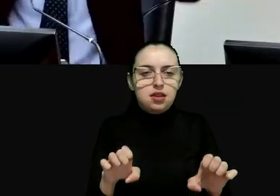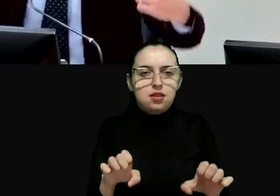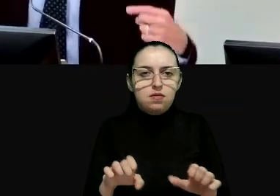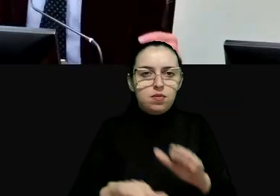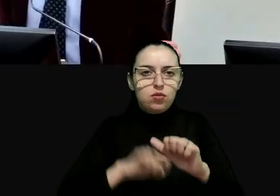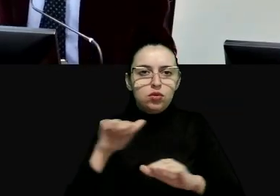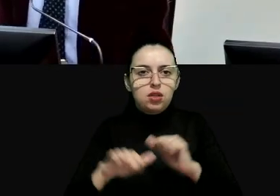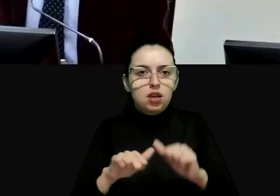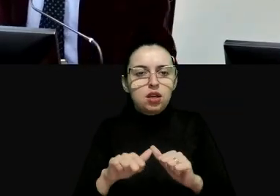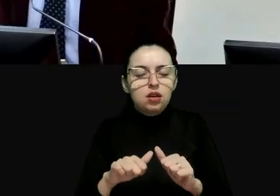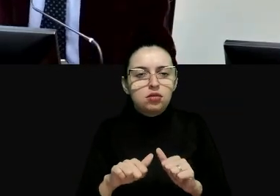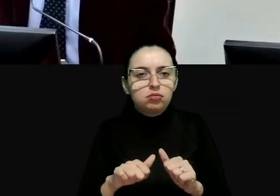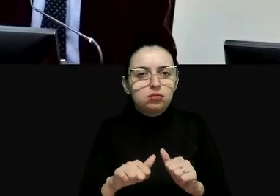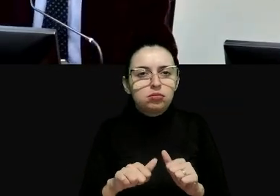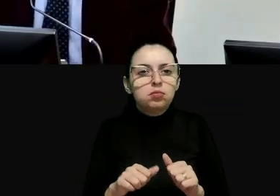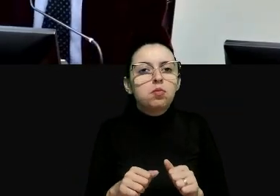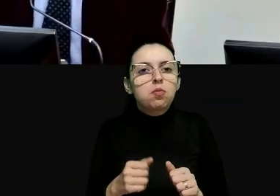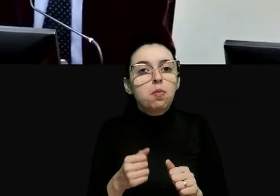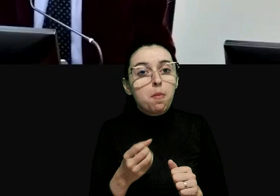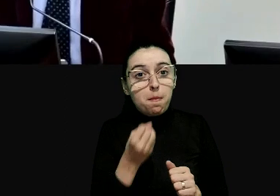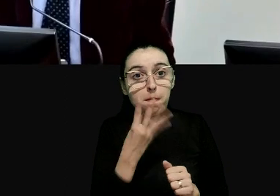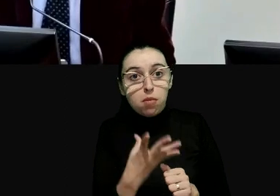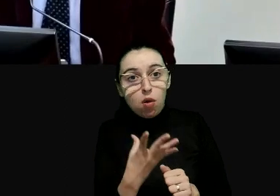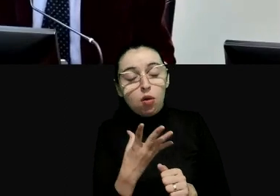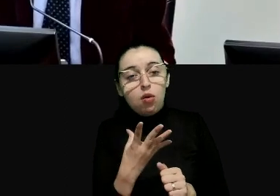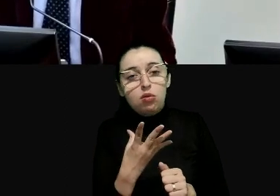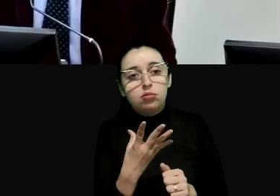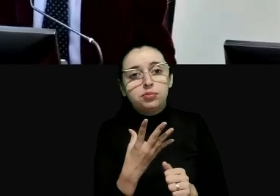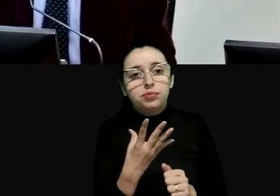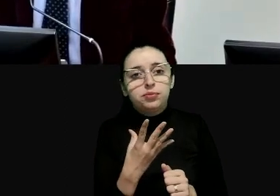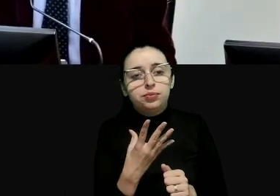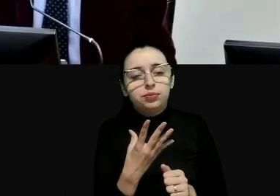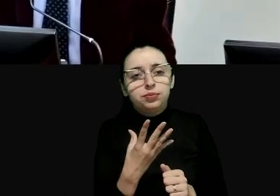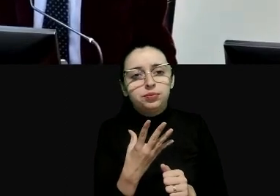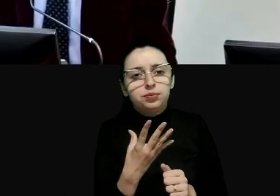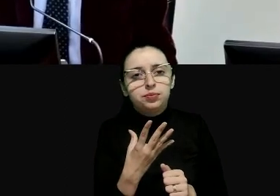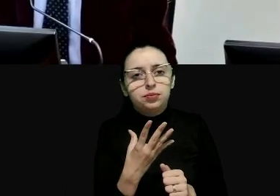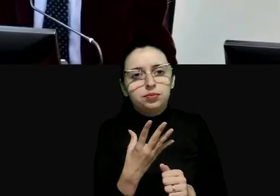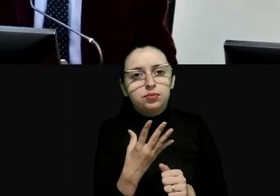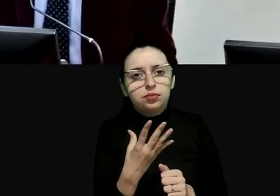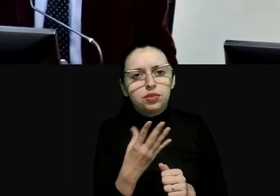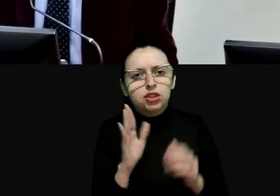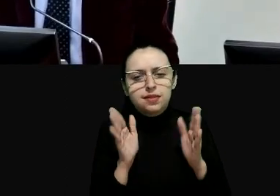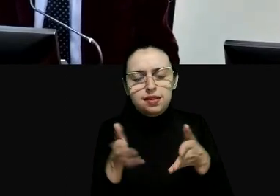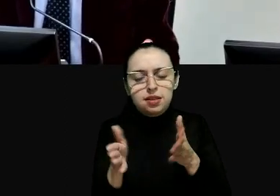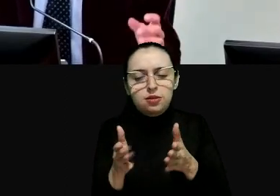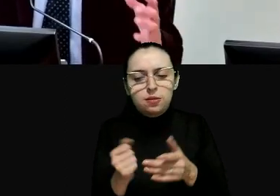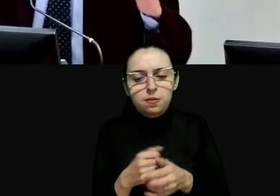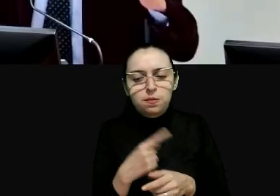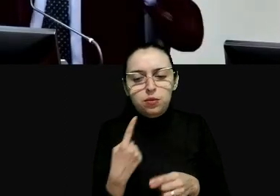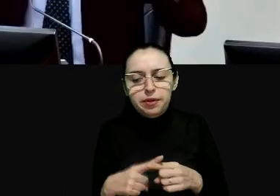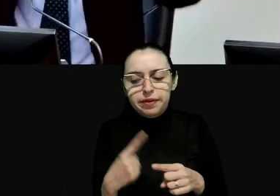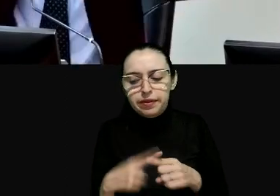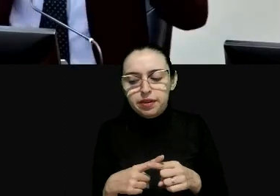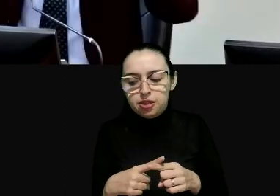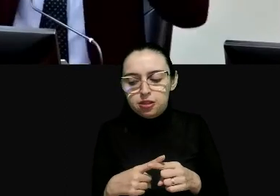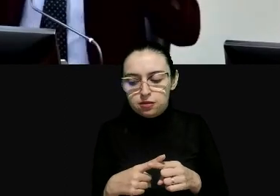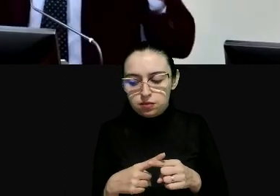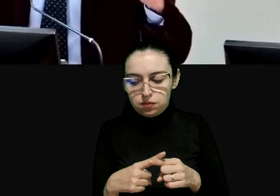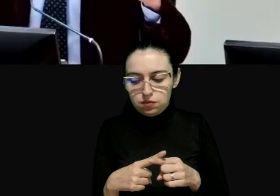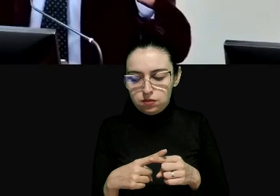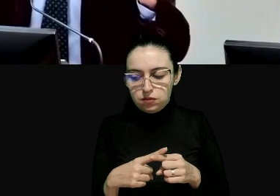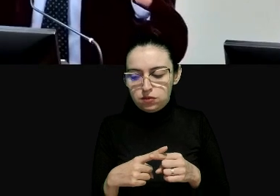em seu conjunto está muito positivo para o desenvolvimento da região e por isso que mantém